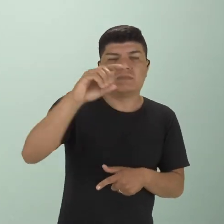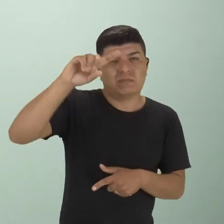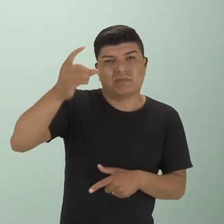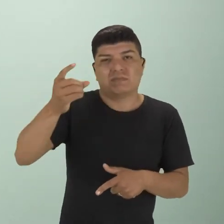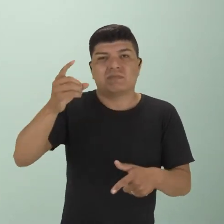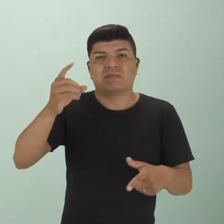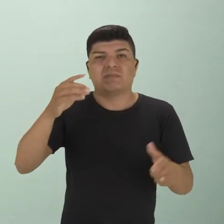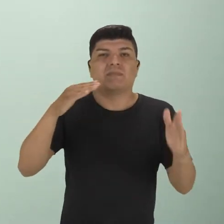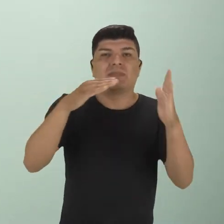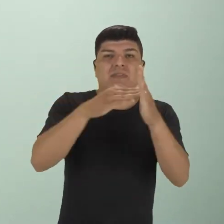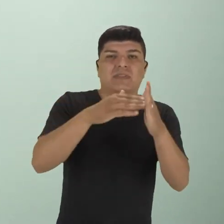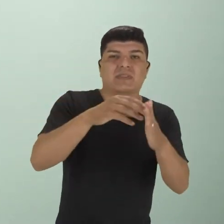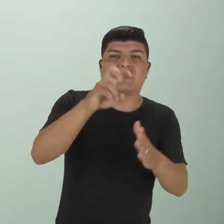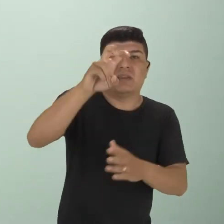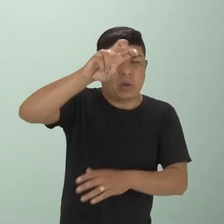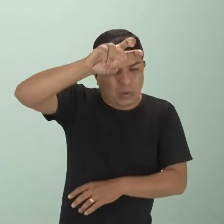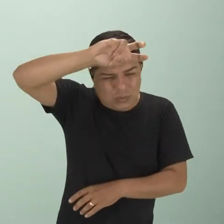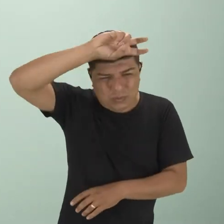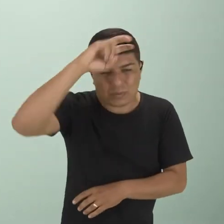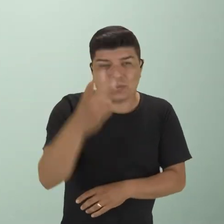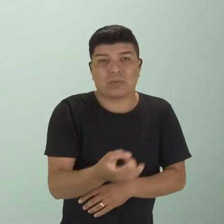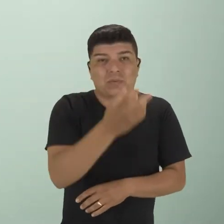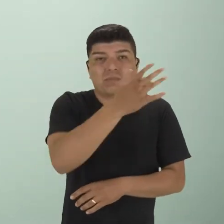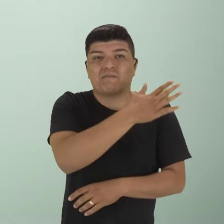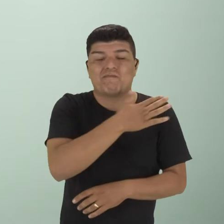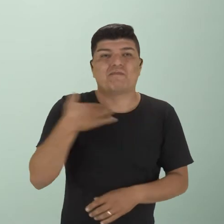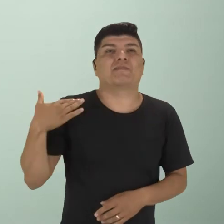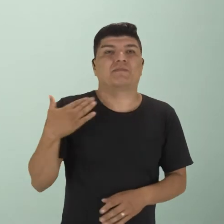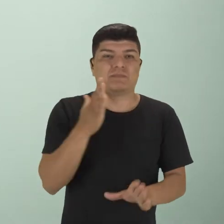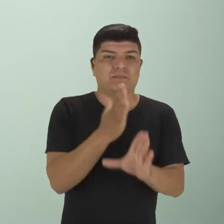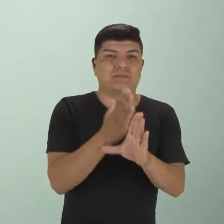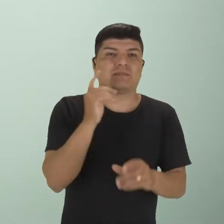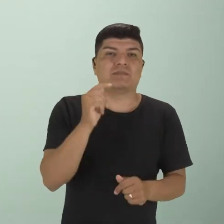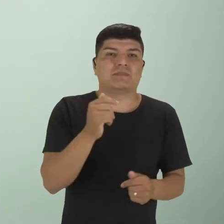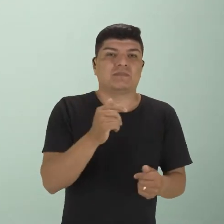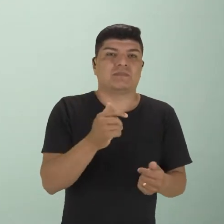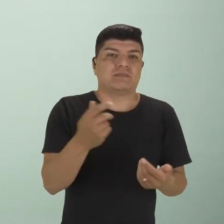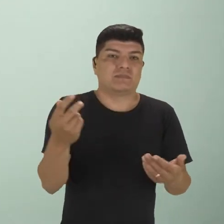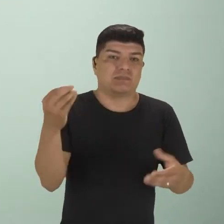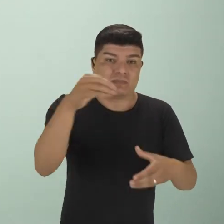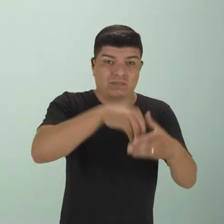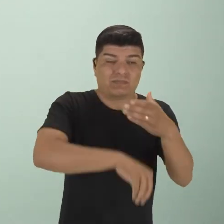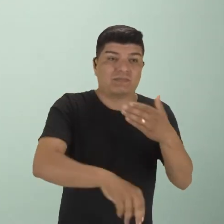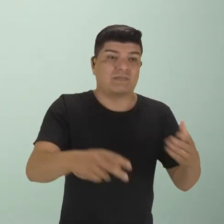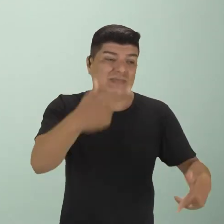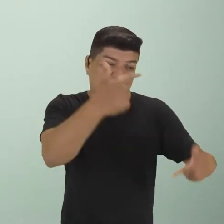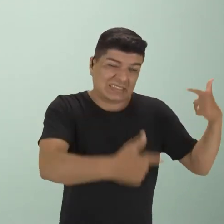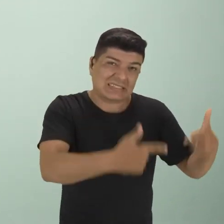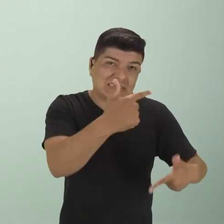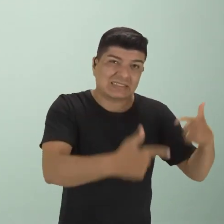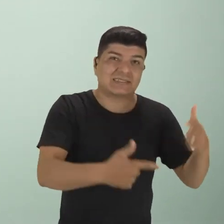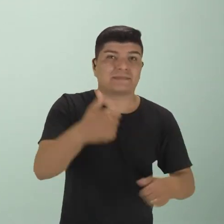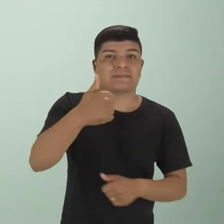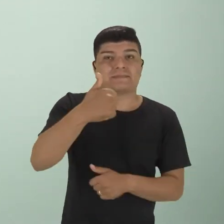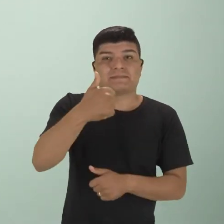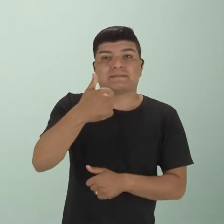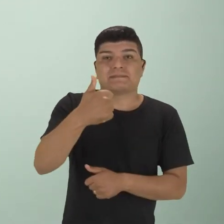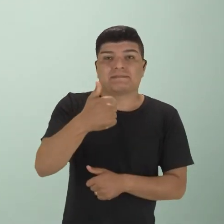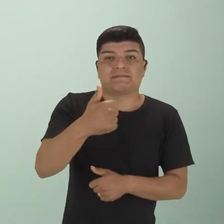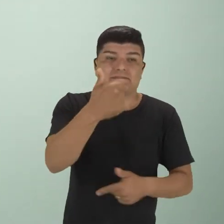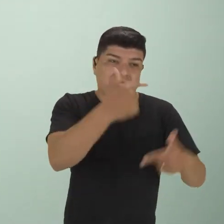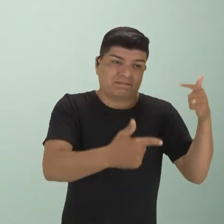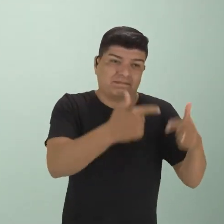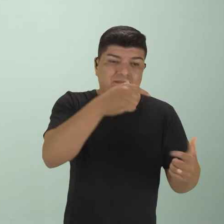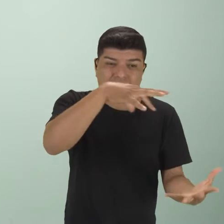chegando aí a casa mais ou menos de 5 milhões de pessoas mortas por conta de estarem participando dessa guerra. E a Primeira Guerra Mundial